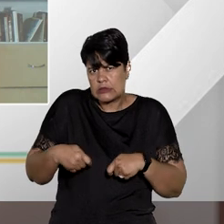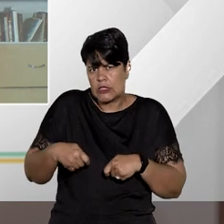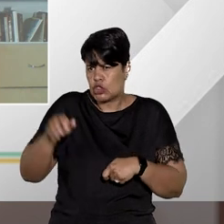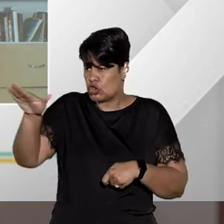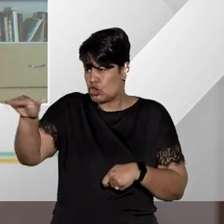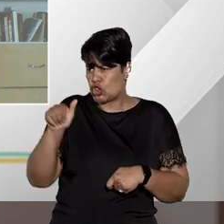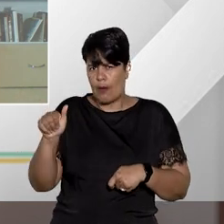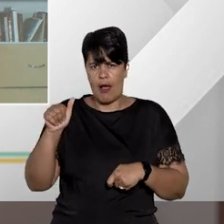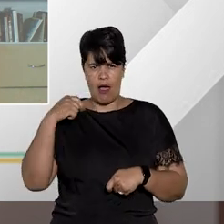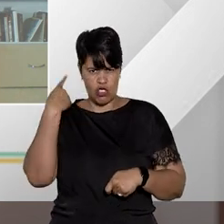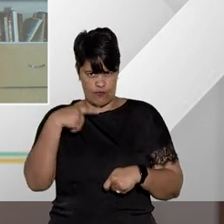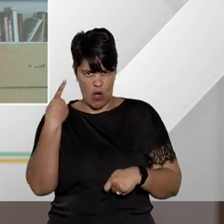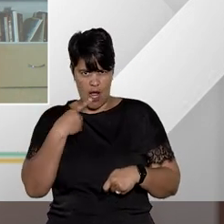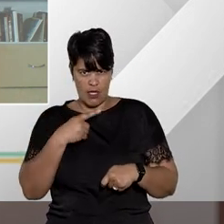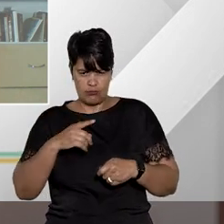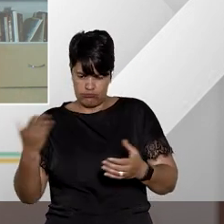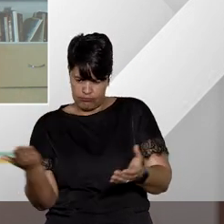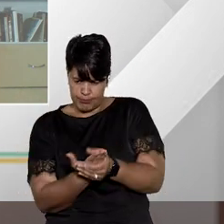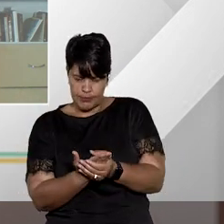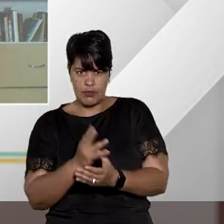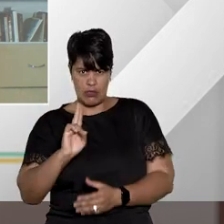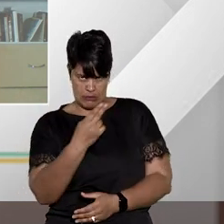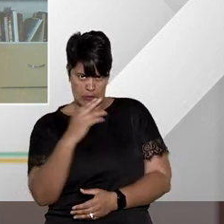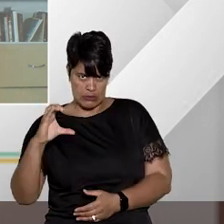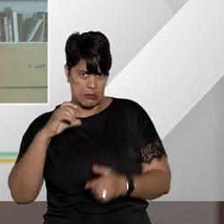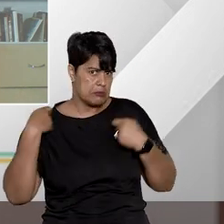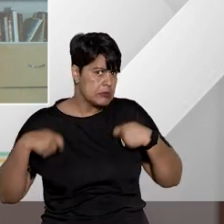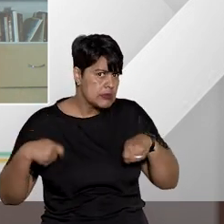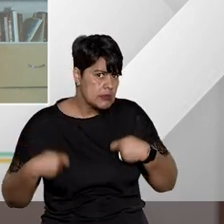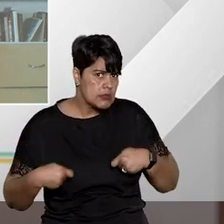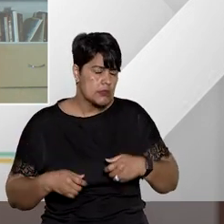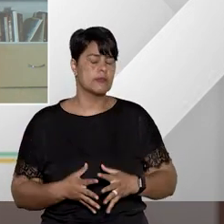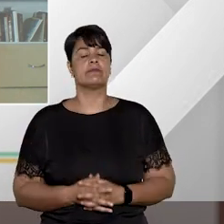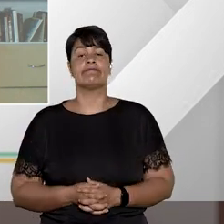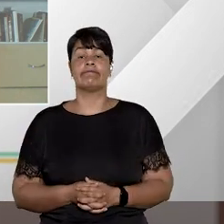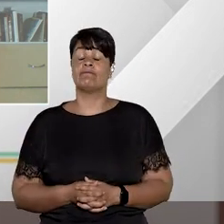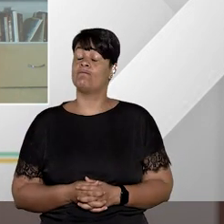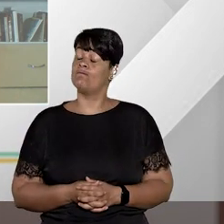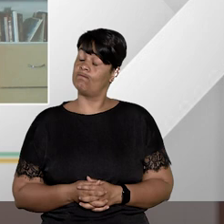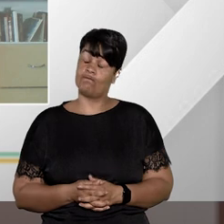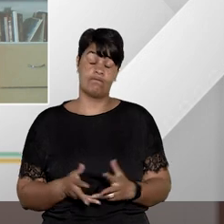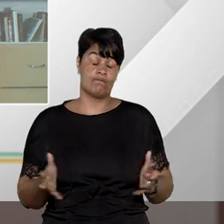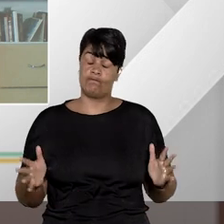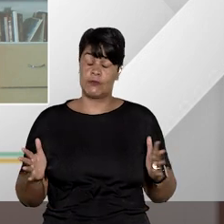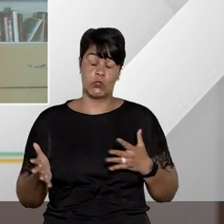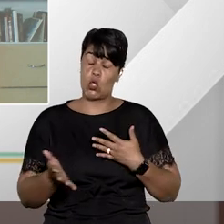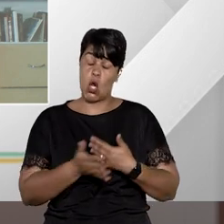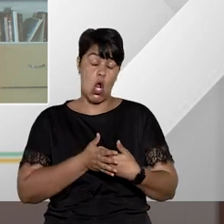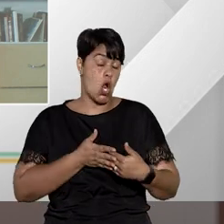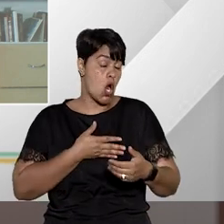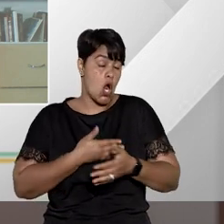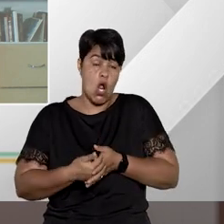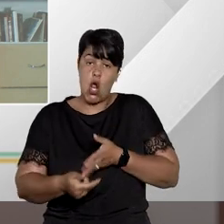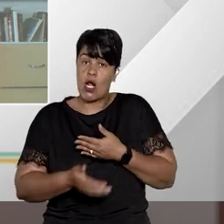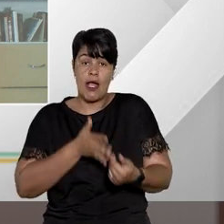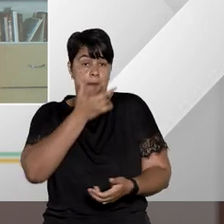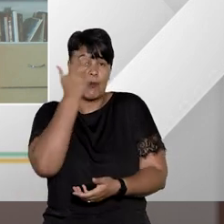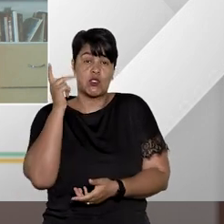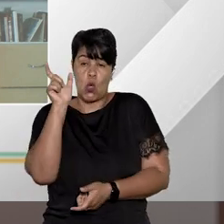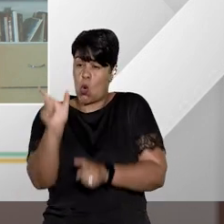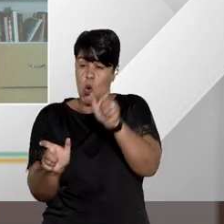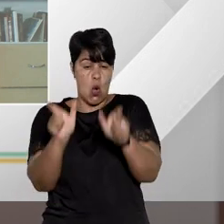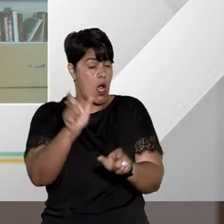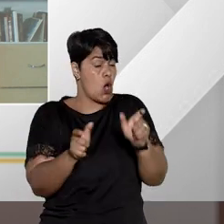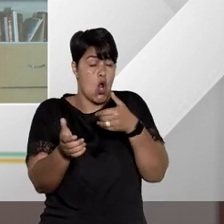advogado para impetração de habeas corpus? Qualquer pessoa, rigorosamente, qualquer pessoa natural ou jurídica